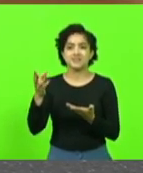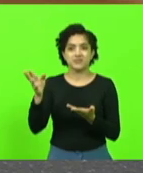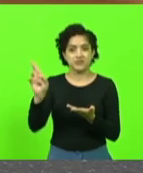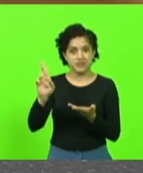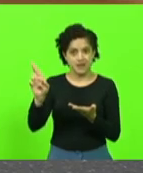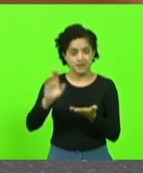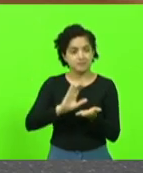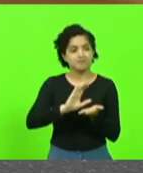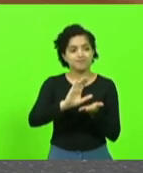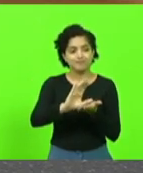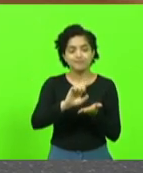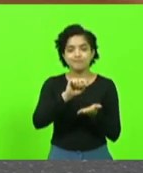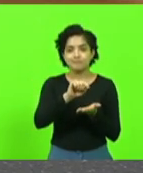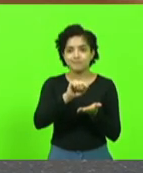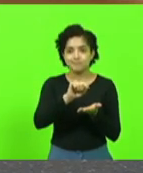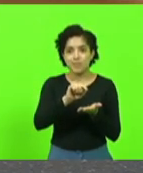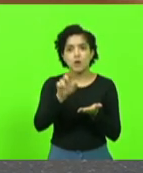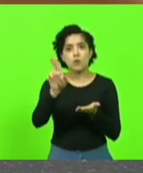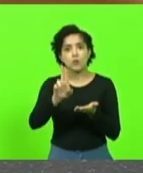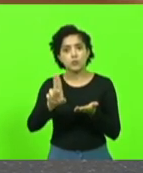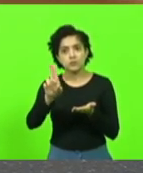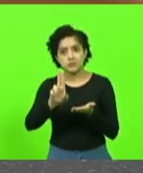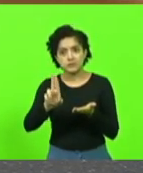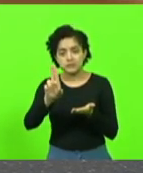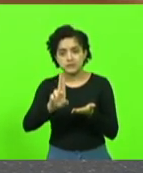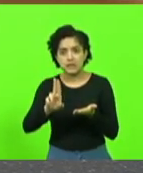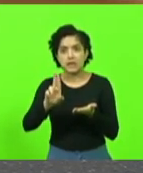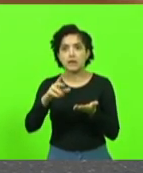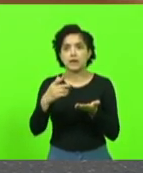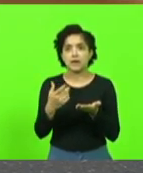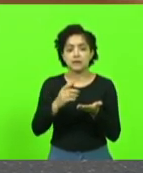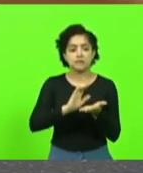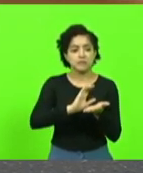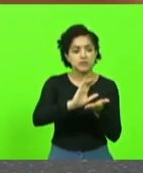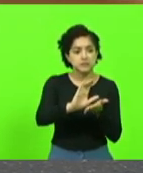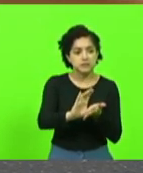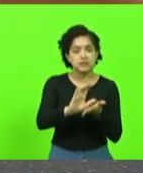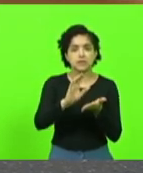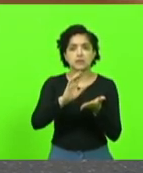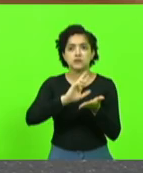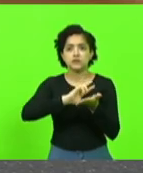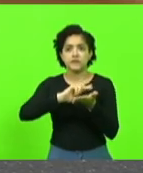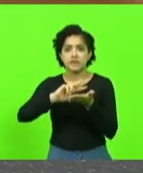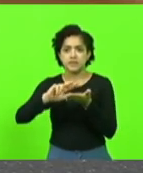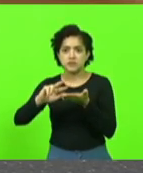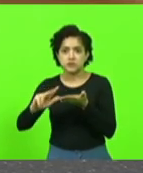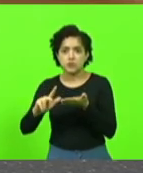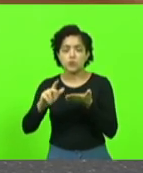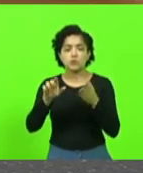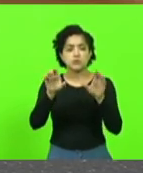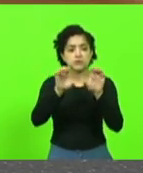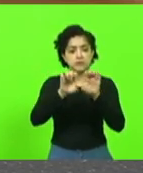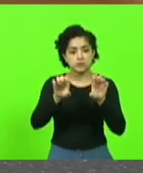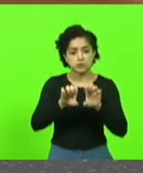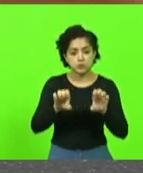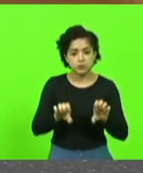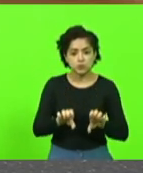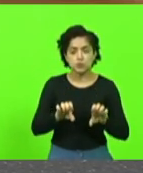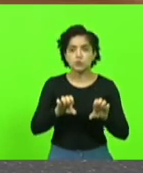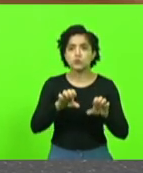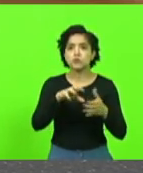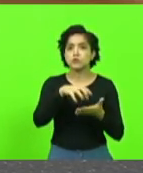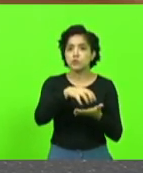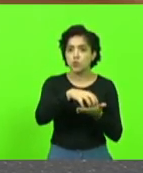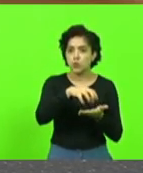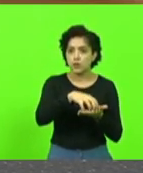poderem executar os seus investimentos, seja na sua estrutura física, mas